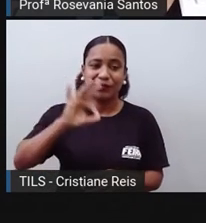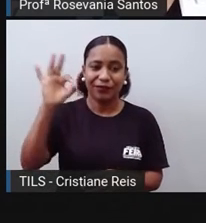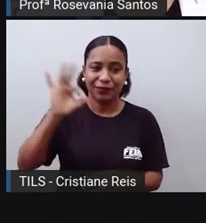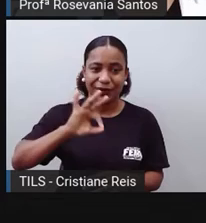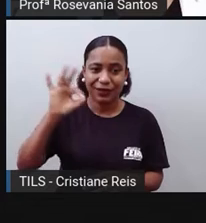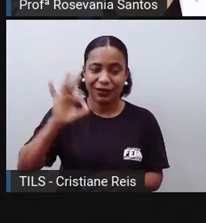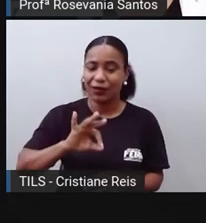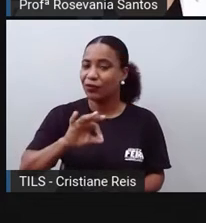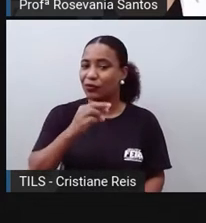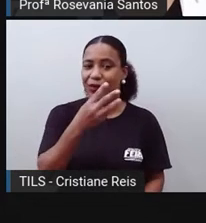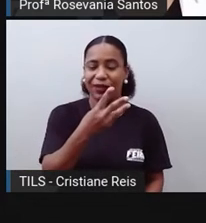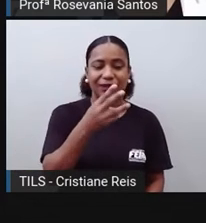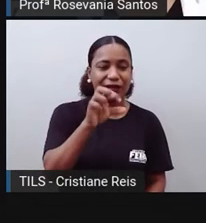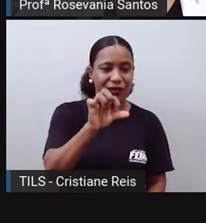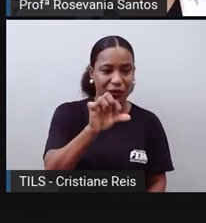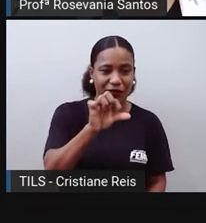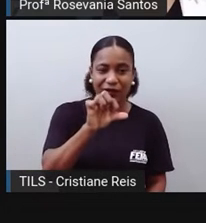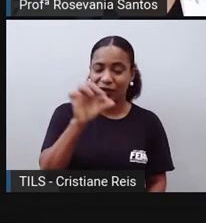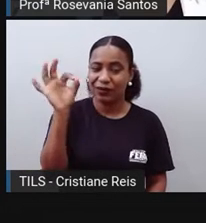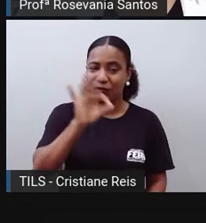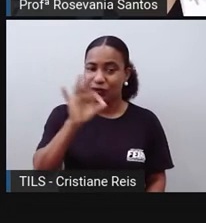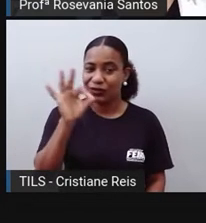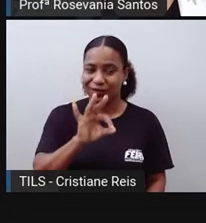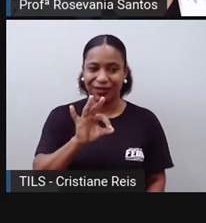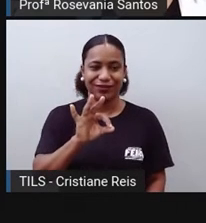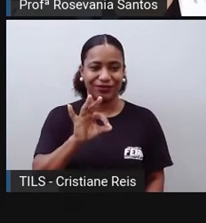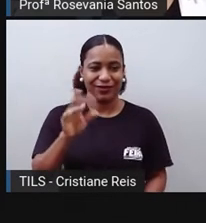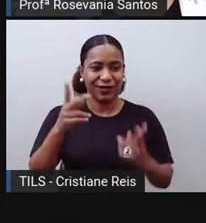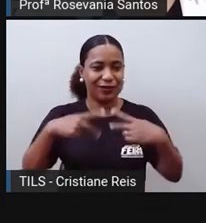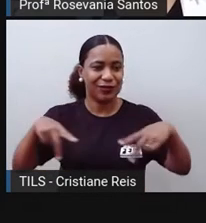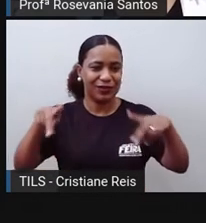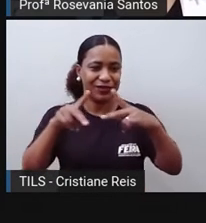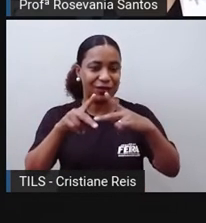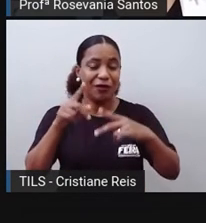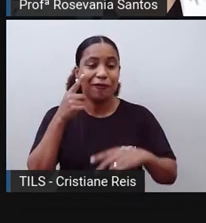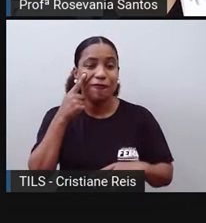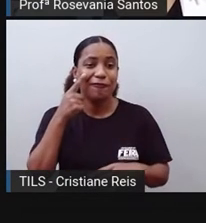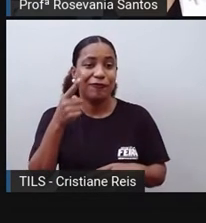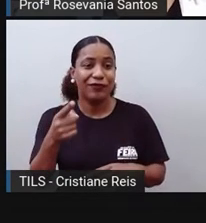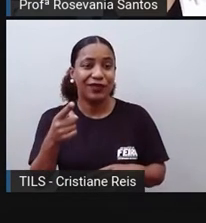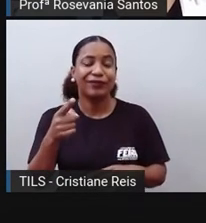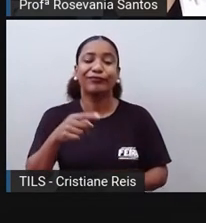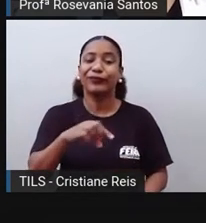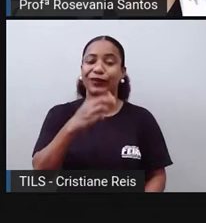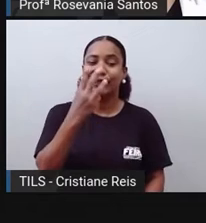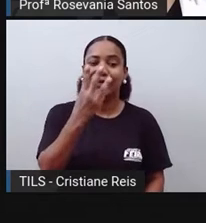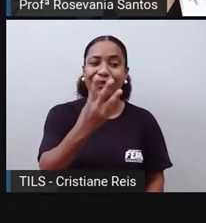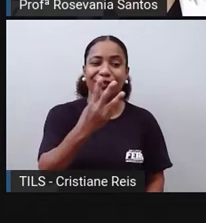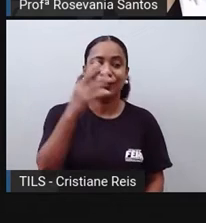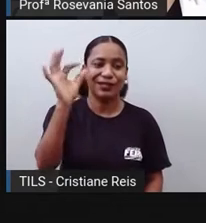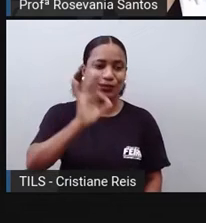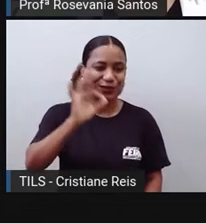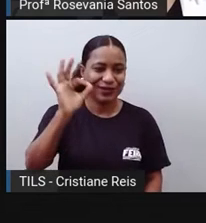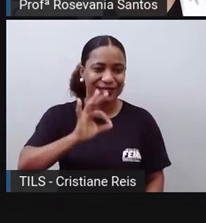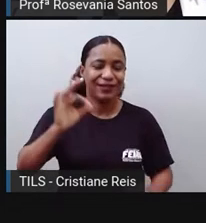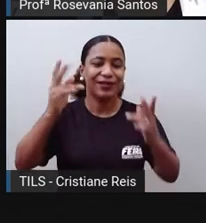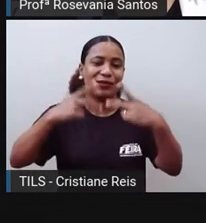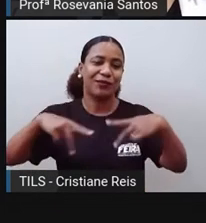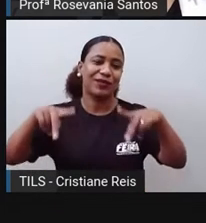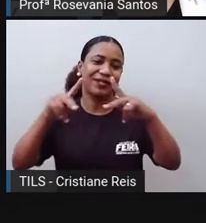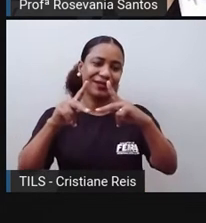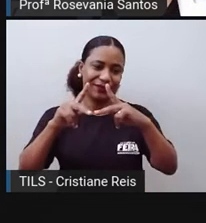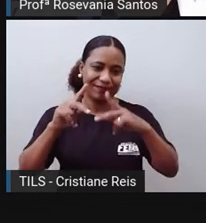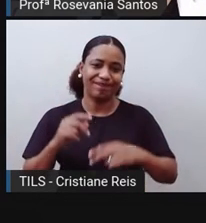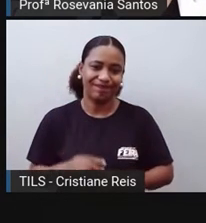39%, né, dessa população. Eu já tenho aqui 3% da população aqui nessa